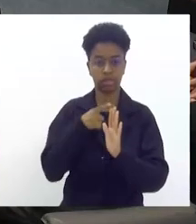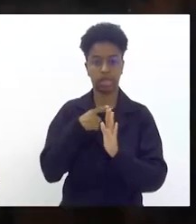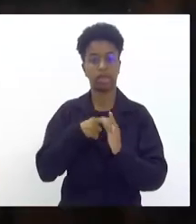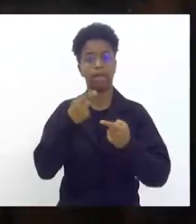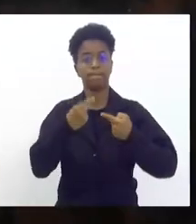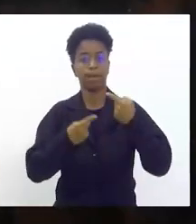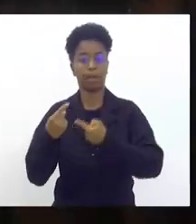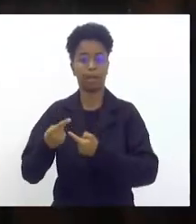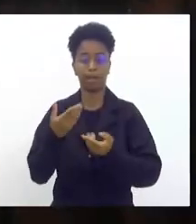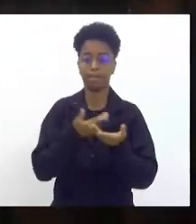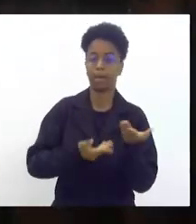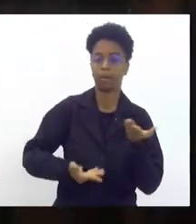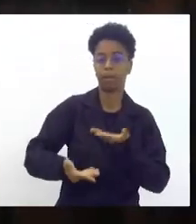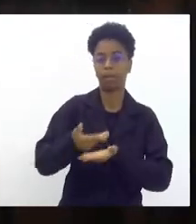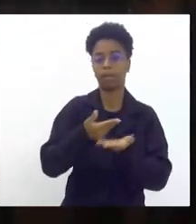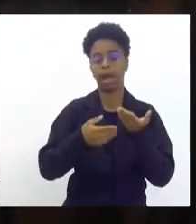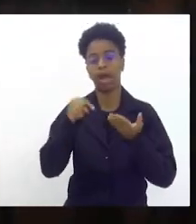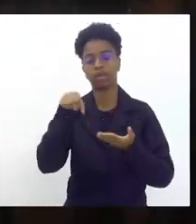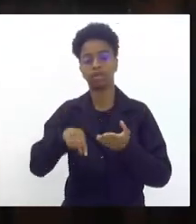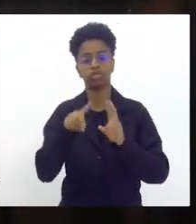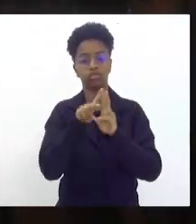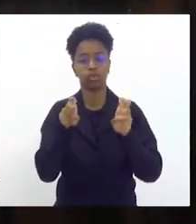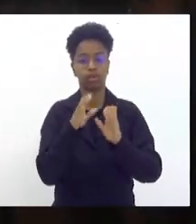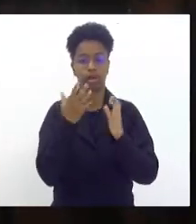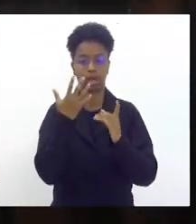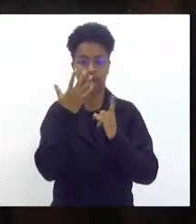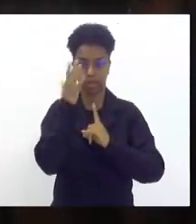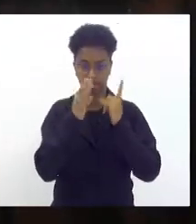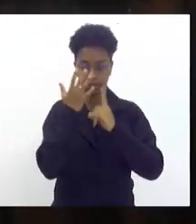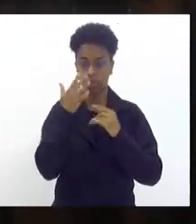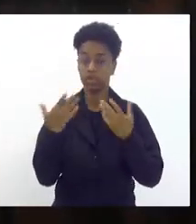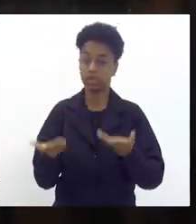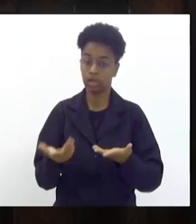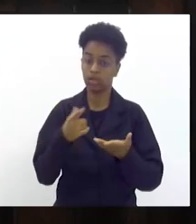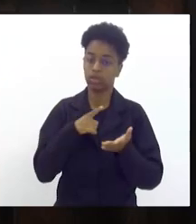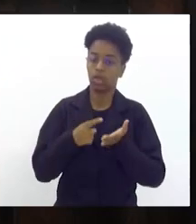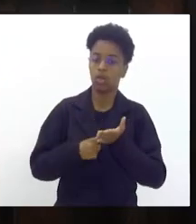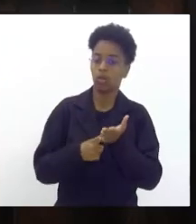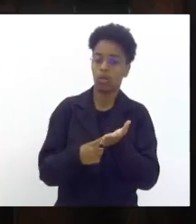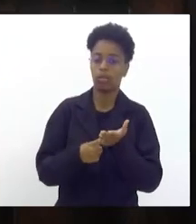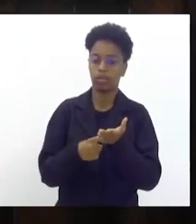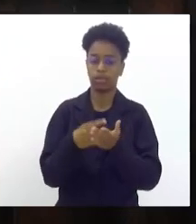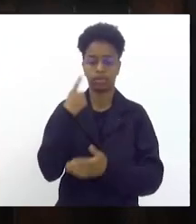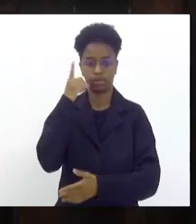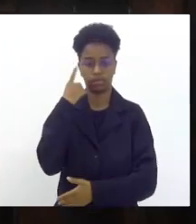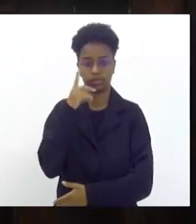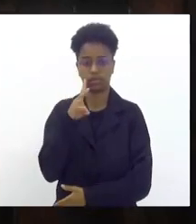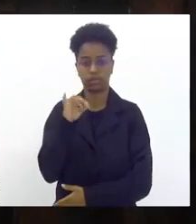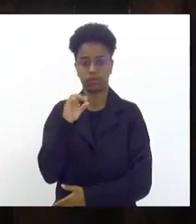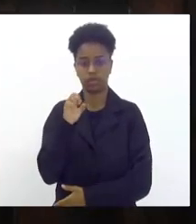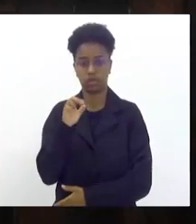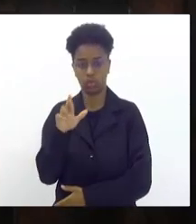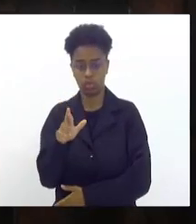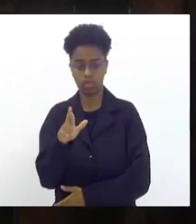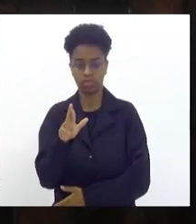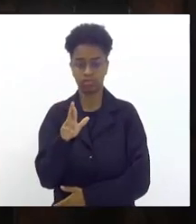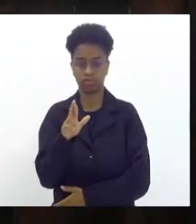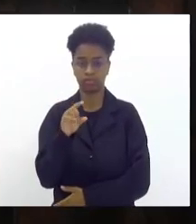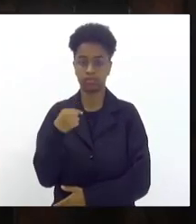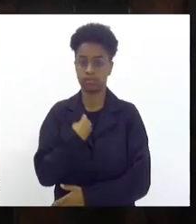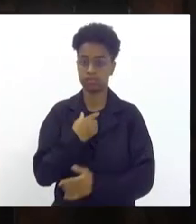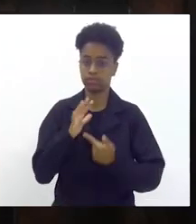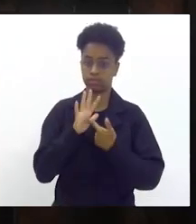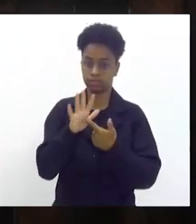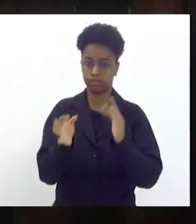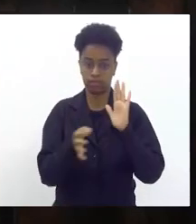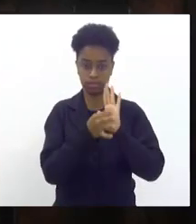sobre a temática do carnaval portanto fica aqui o compromisso deputado Vitor Júnior da gente dar o parecer